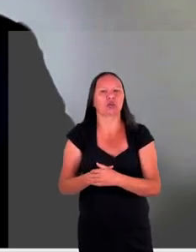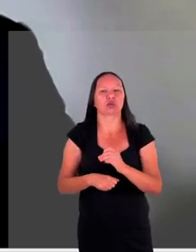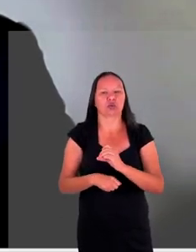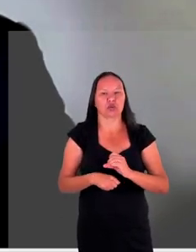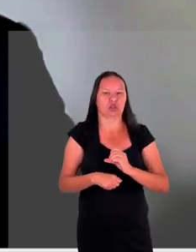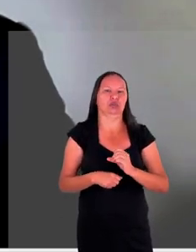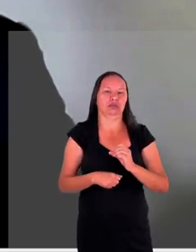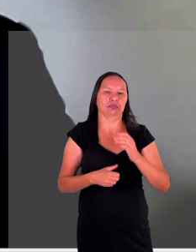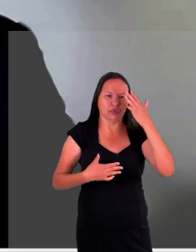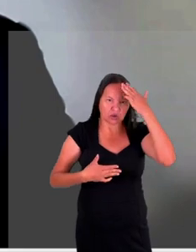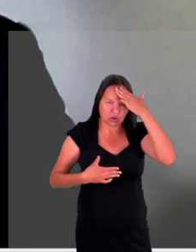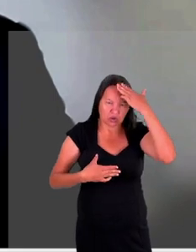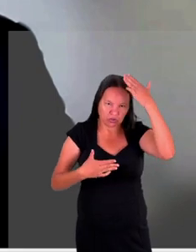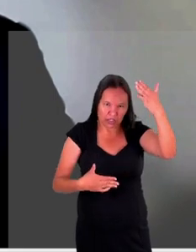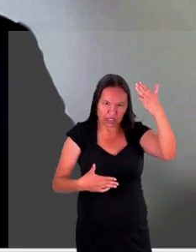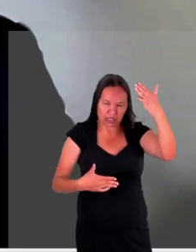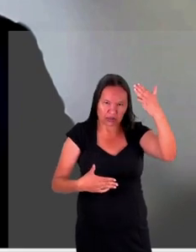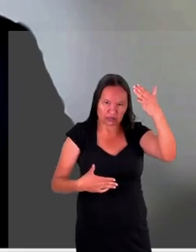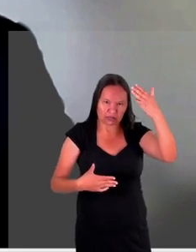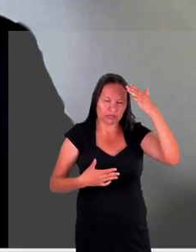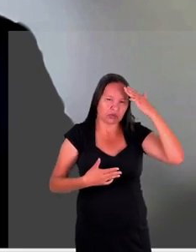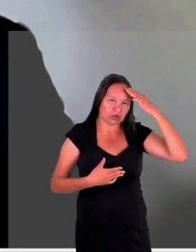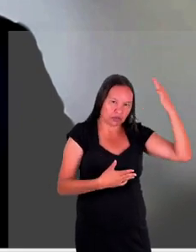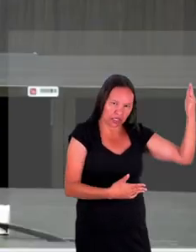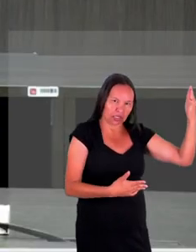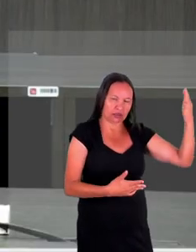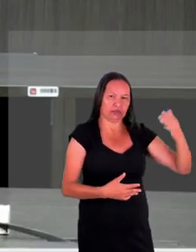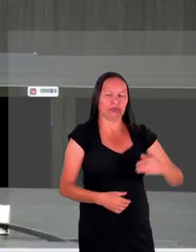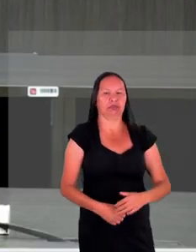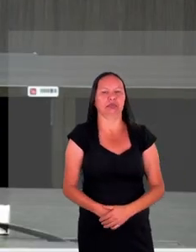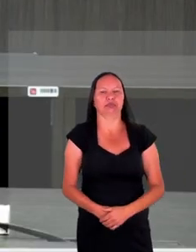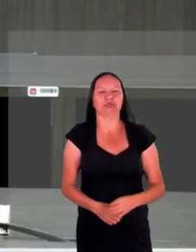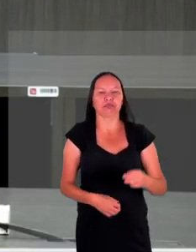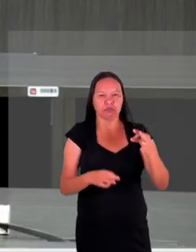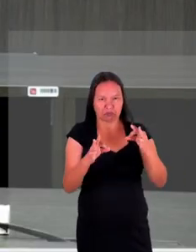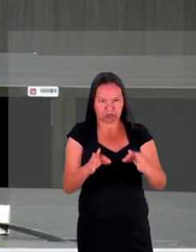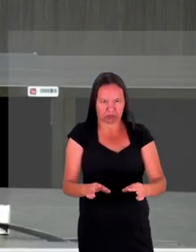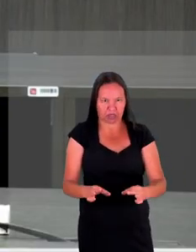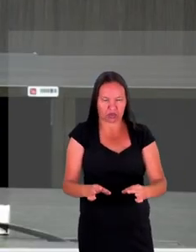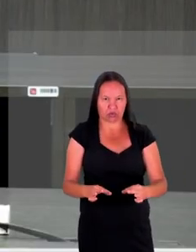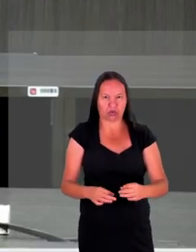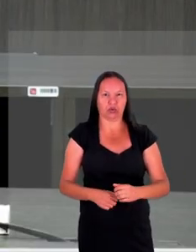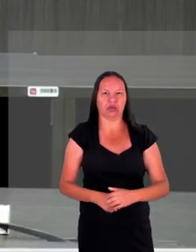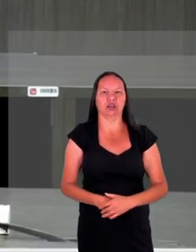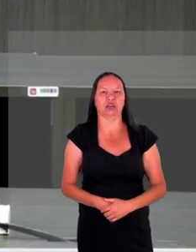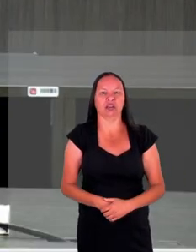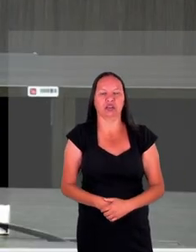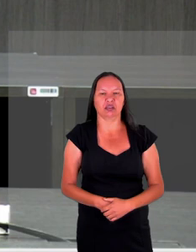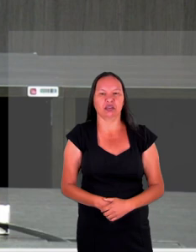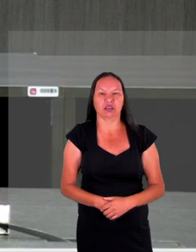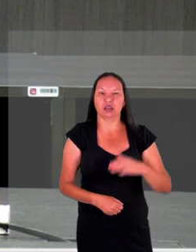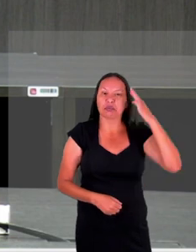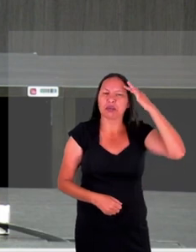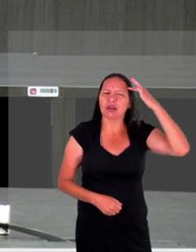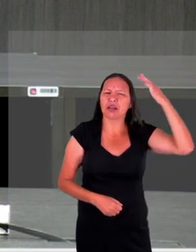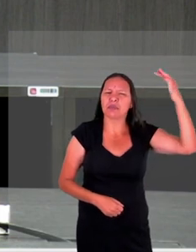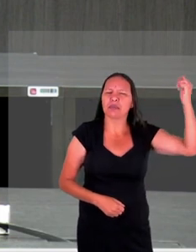Juliana mais uma vez Vladimir Clara era uma alegria ouvir isso perfeito eu queria até lembrar